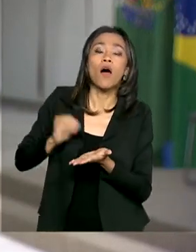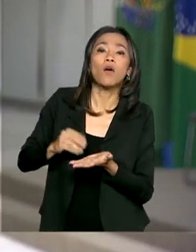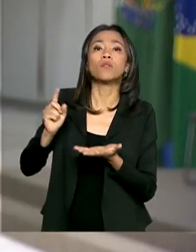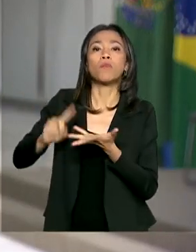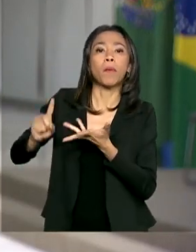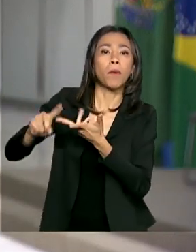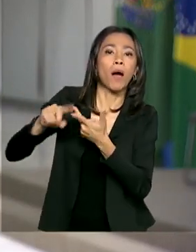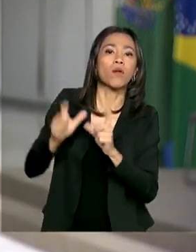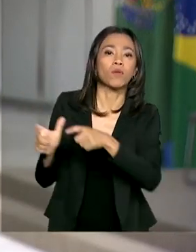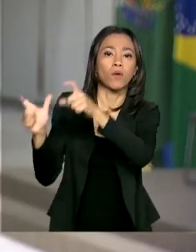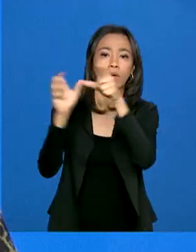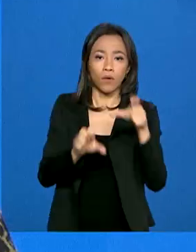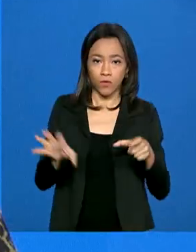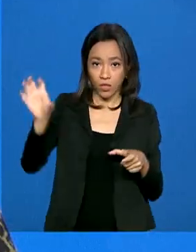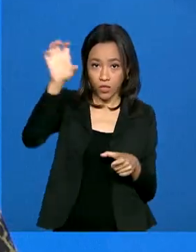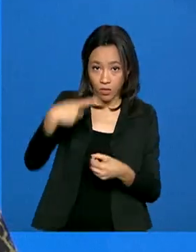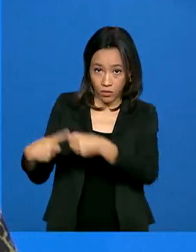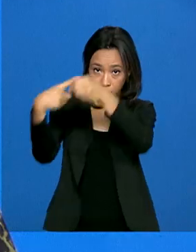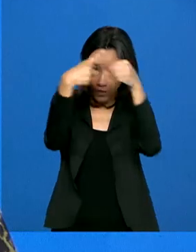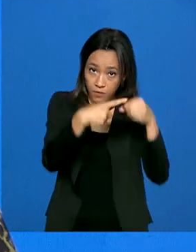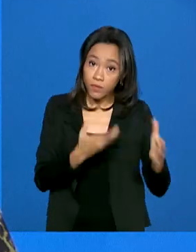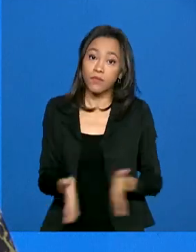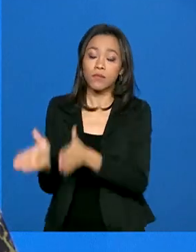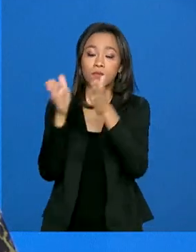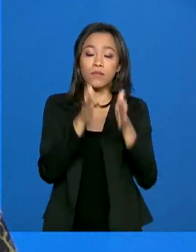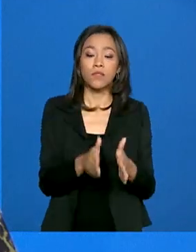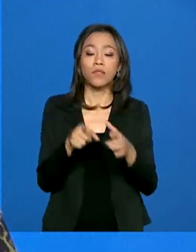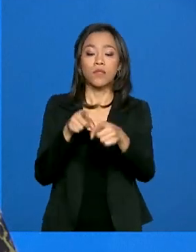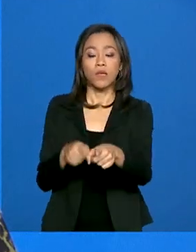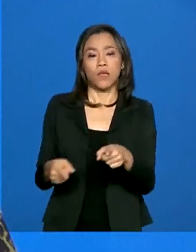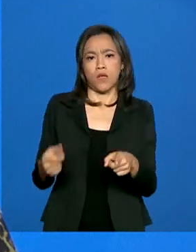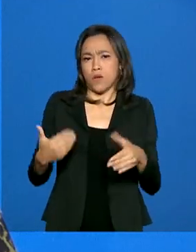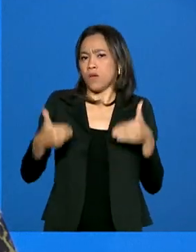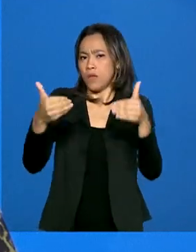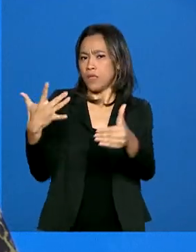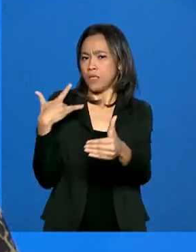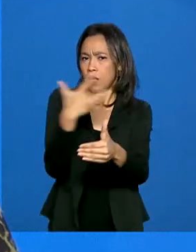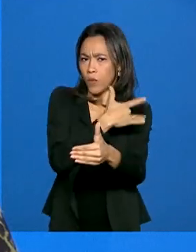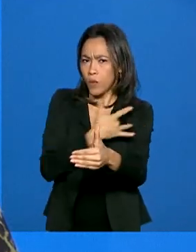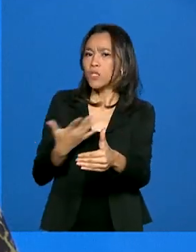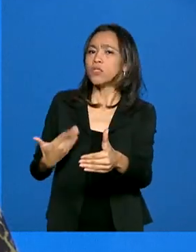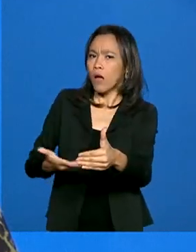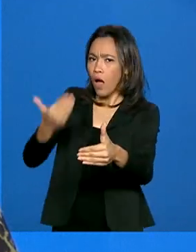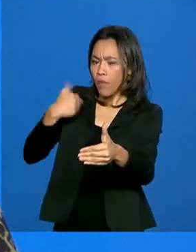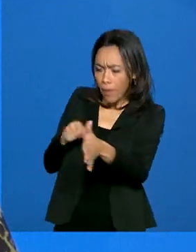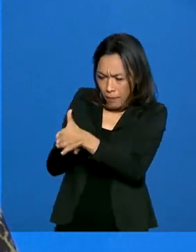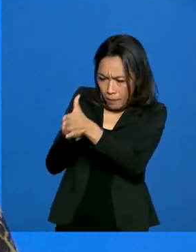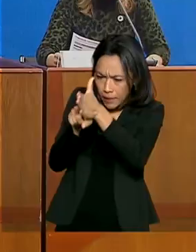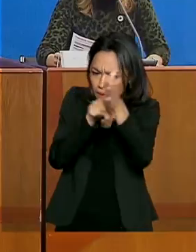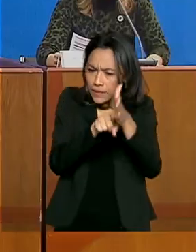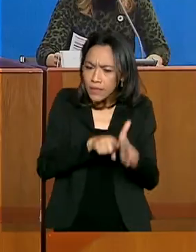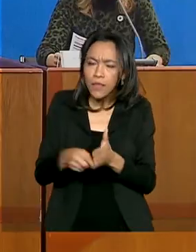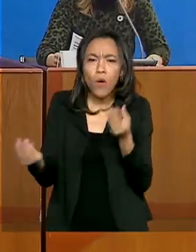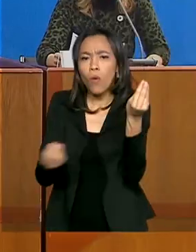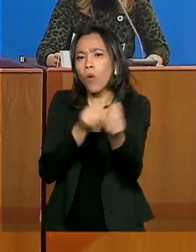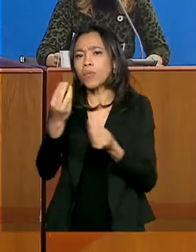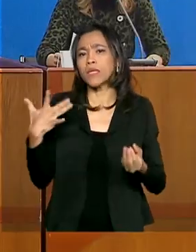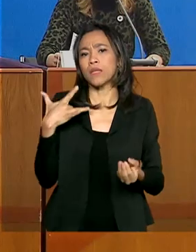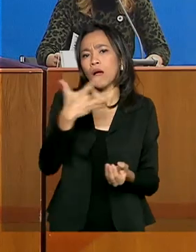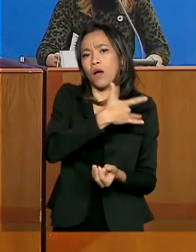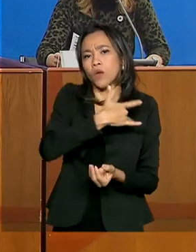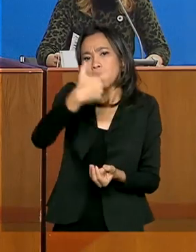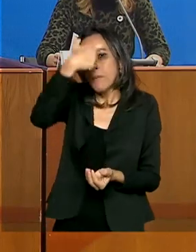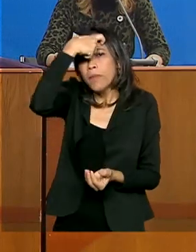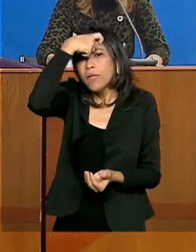estados e municípios. O Ministério da Saúde também está fazendo uma pesquisa para acompanhar a saúde mental dos profissionais que estão